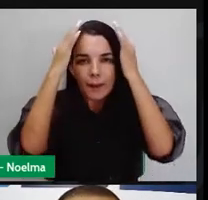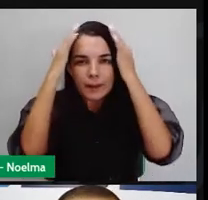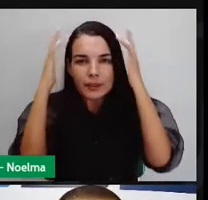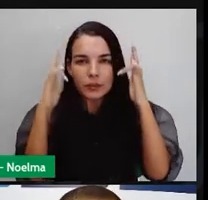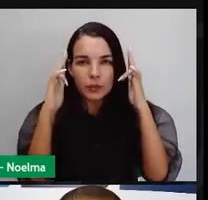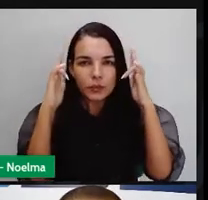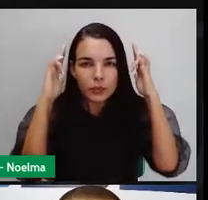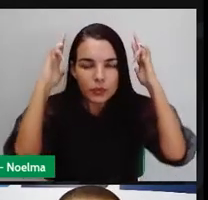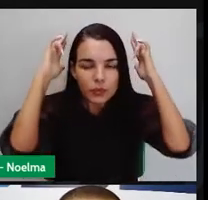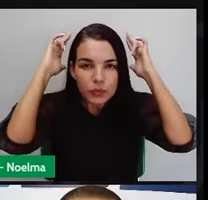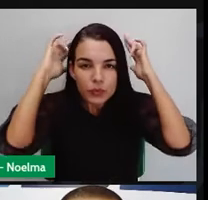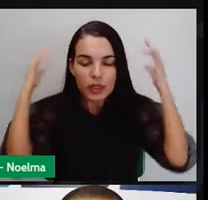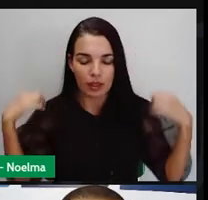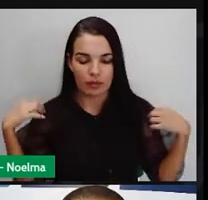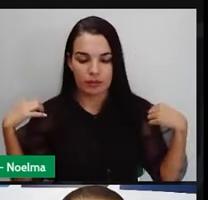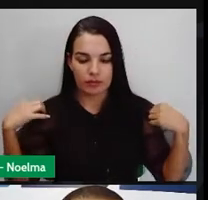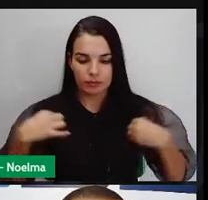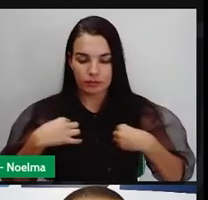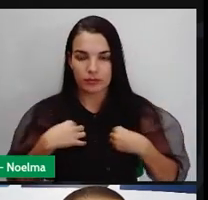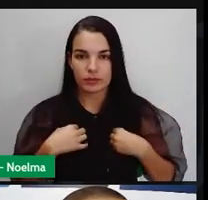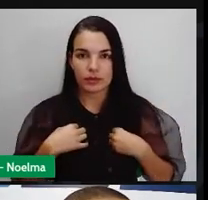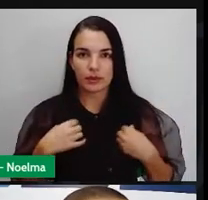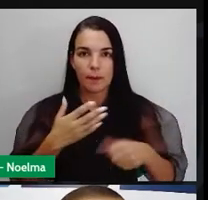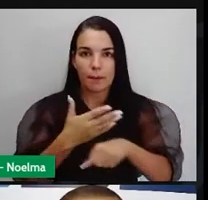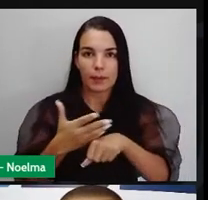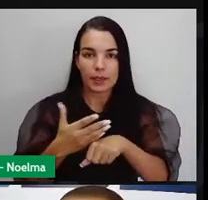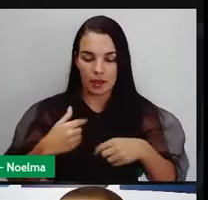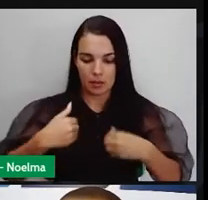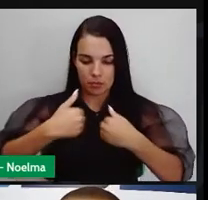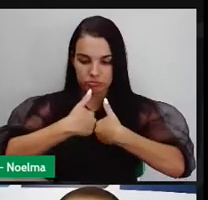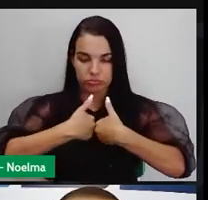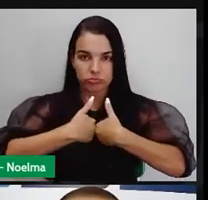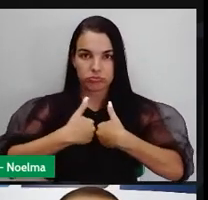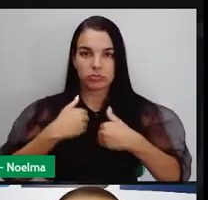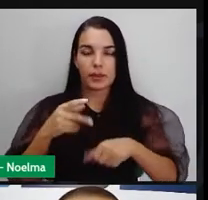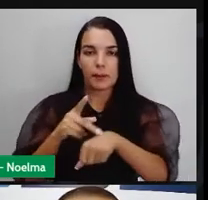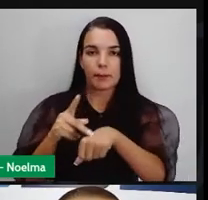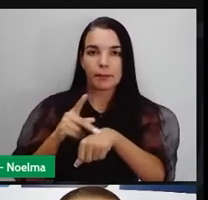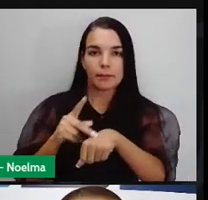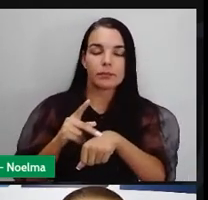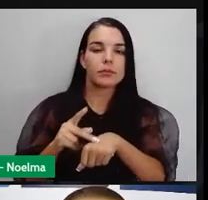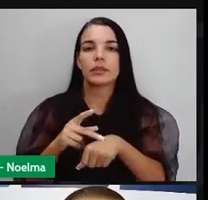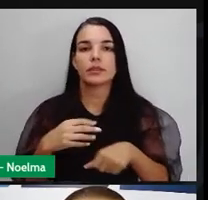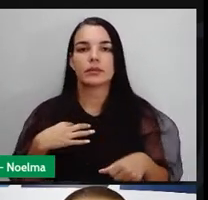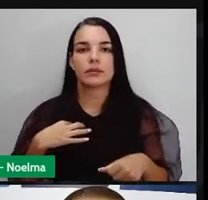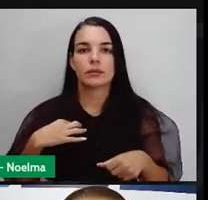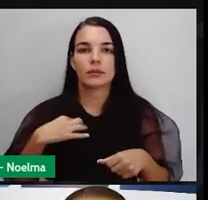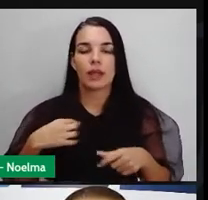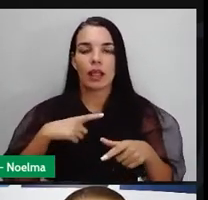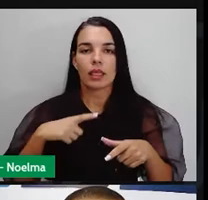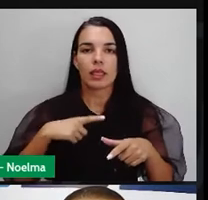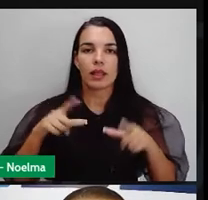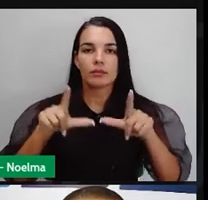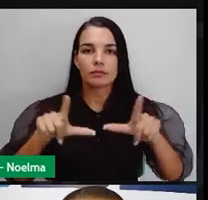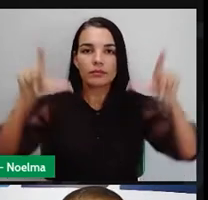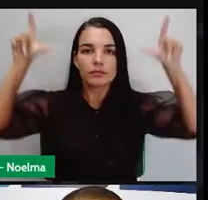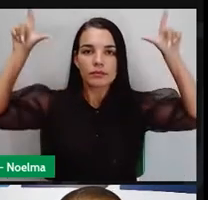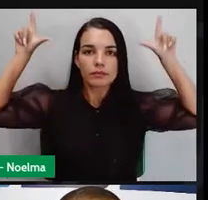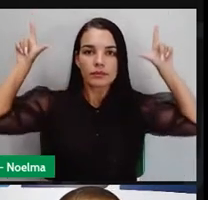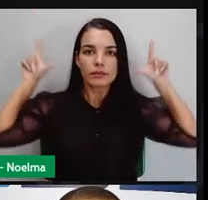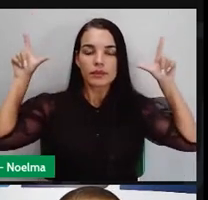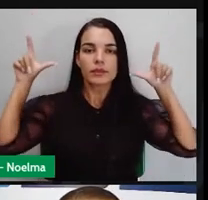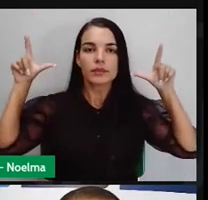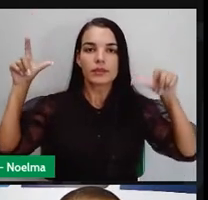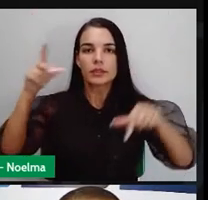Eu estou sentado vestindo uma camisa preta, jaleco branco, num ambiente que tem alguns logotipos da Prefeitura de Feira